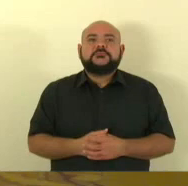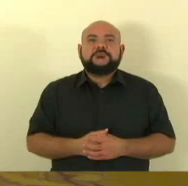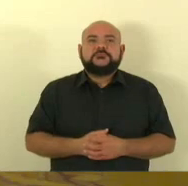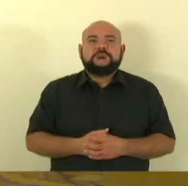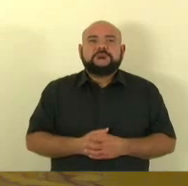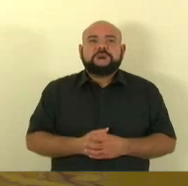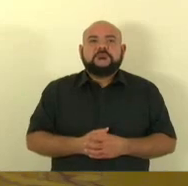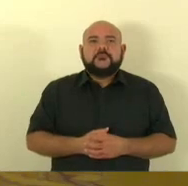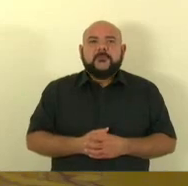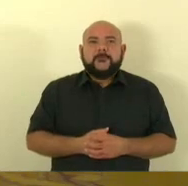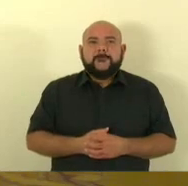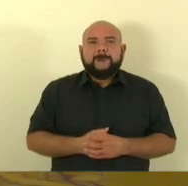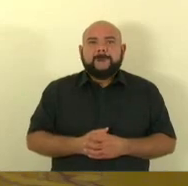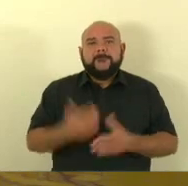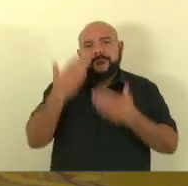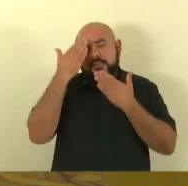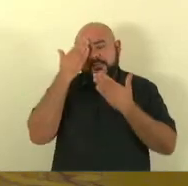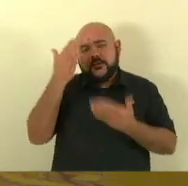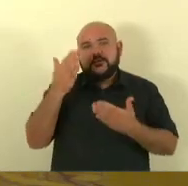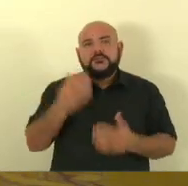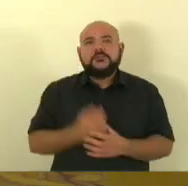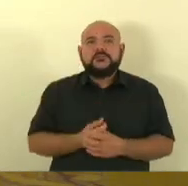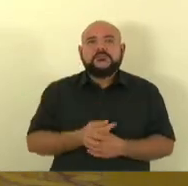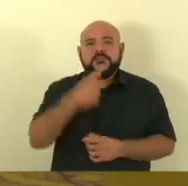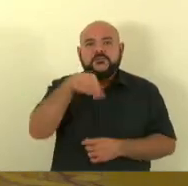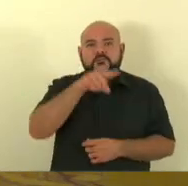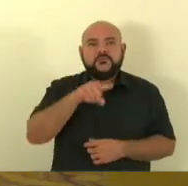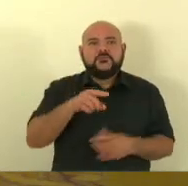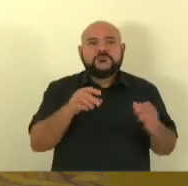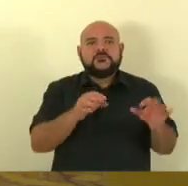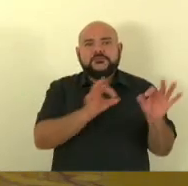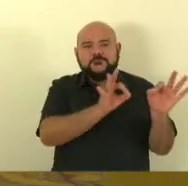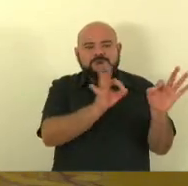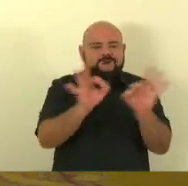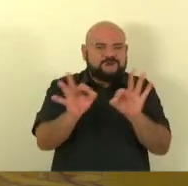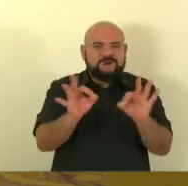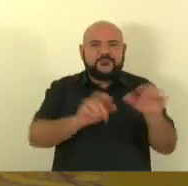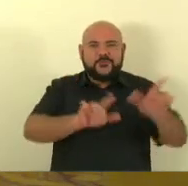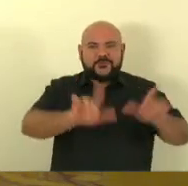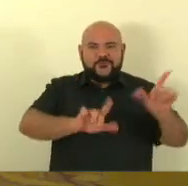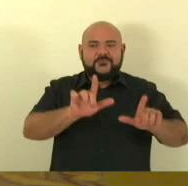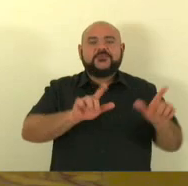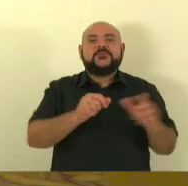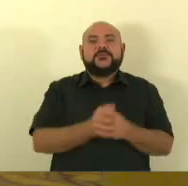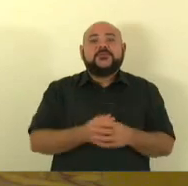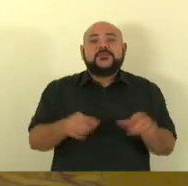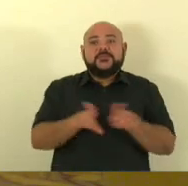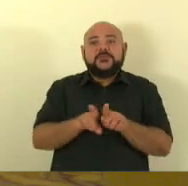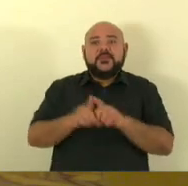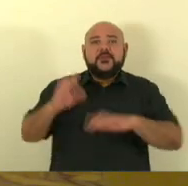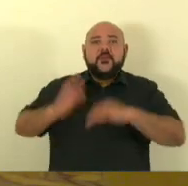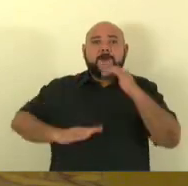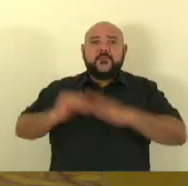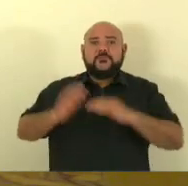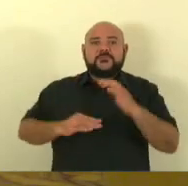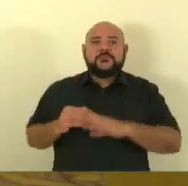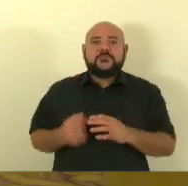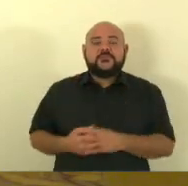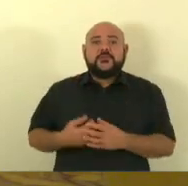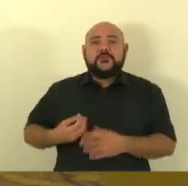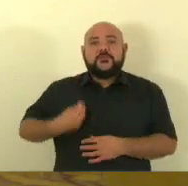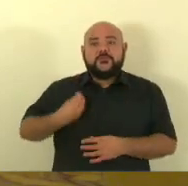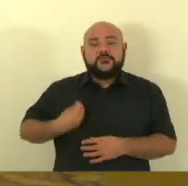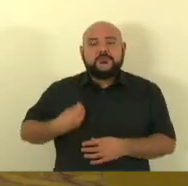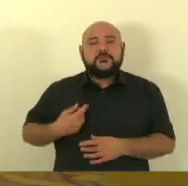agradecendo a todos que nos assistem pela TV Assembleia servidores dessa casa os deputados que ainda se encontram presentes fazer